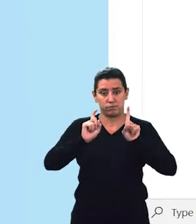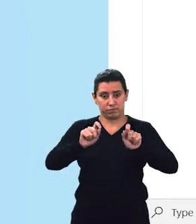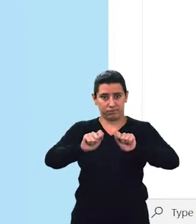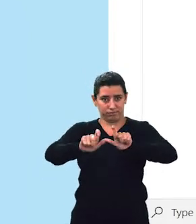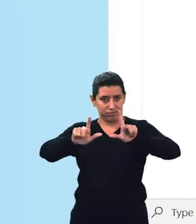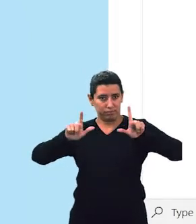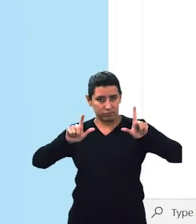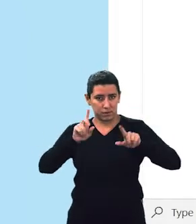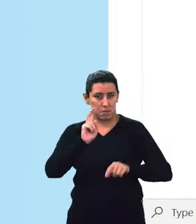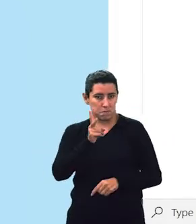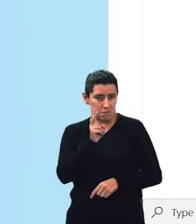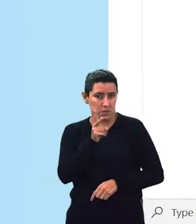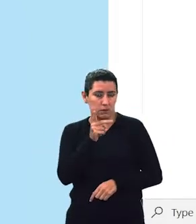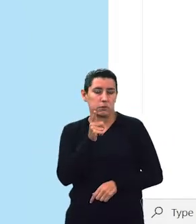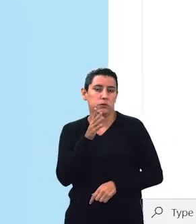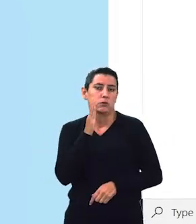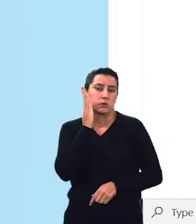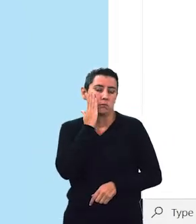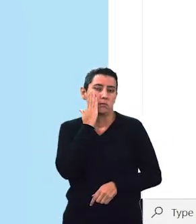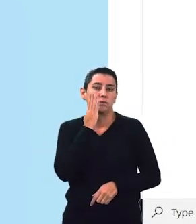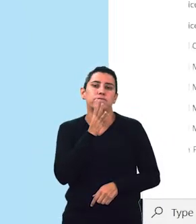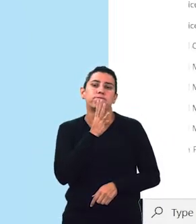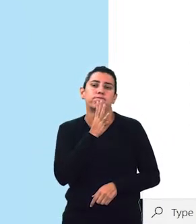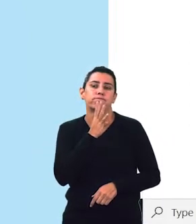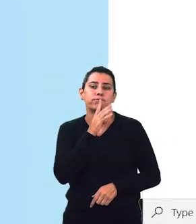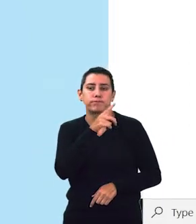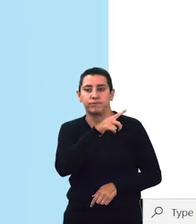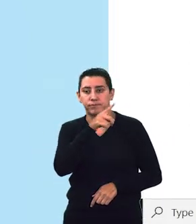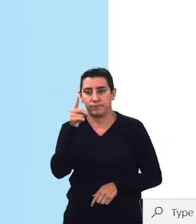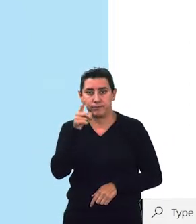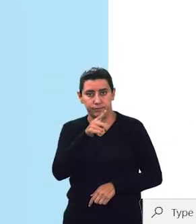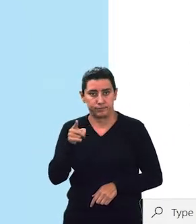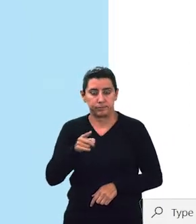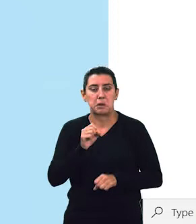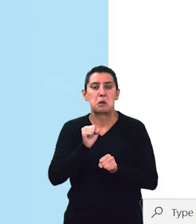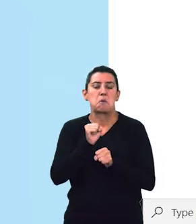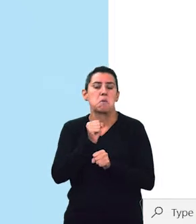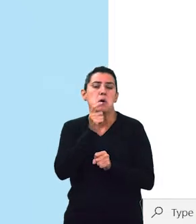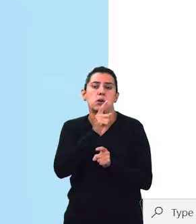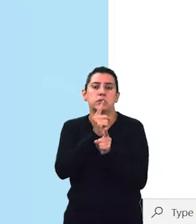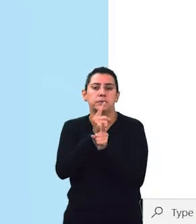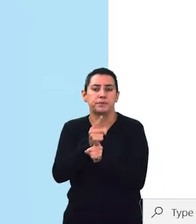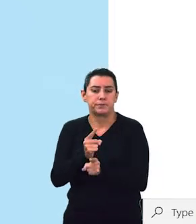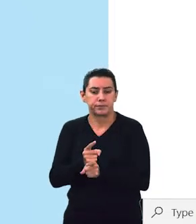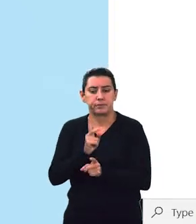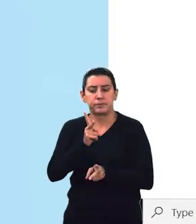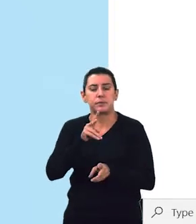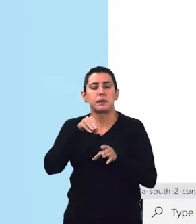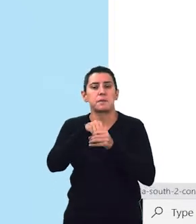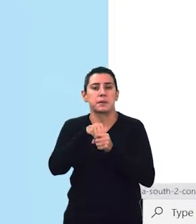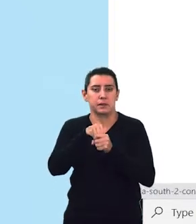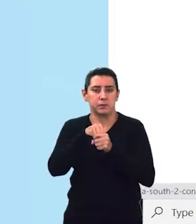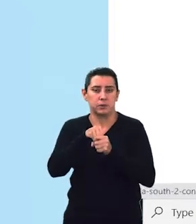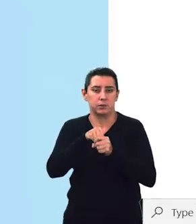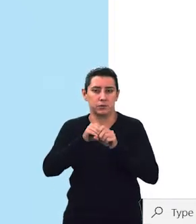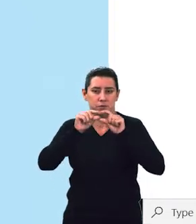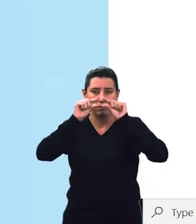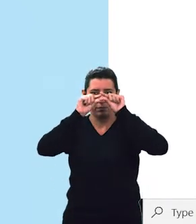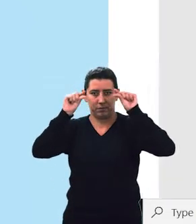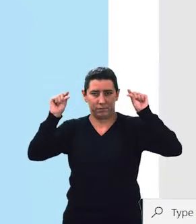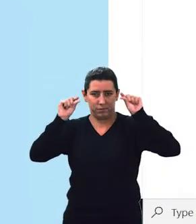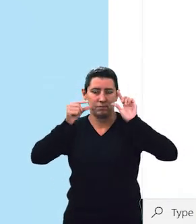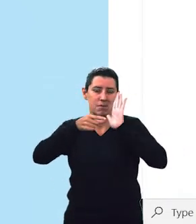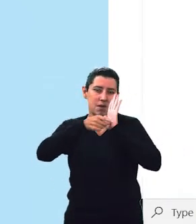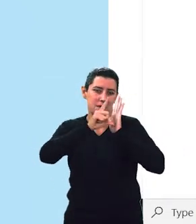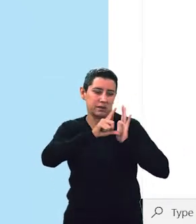é uma console conhecida de todos vocês, pode ser encontrada dentro de Enterprise Intelligence, como já comentei algumas